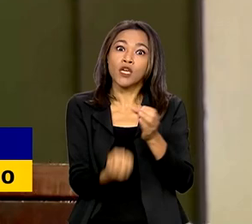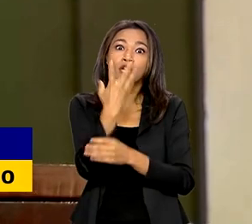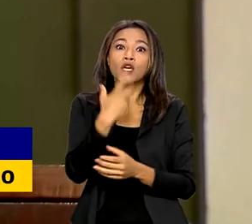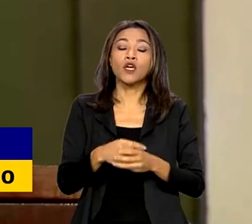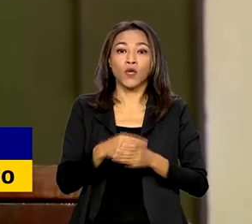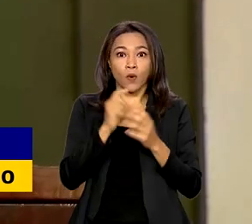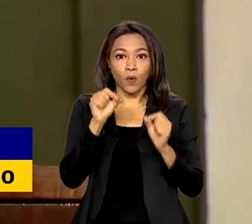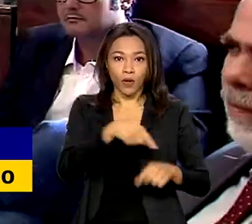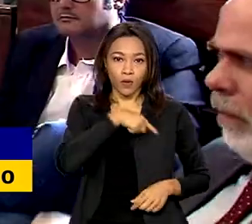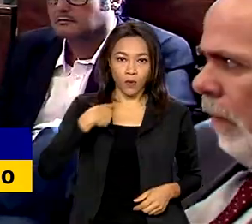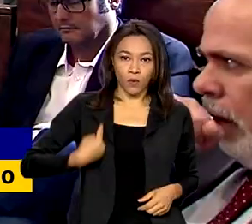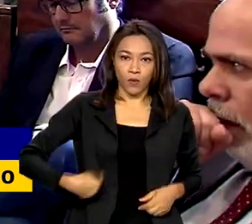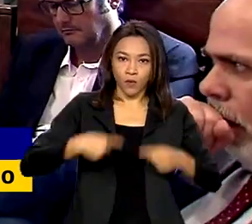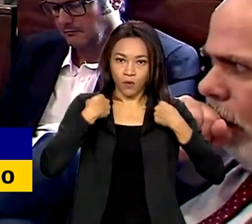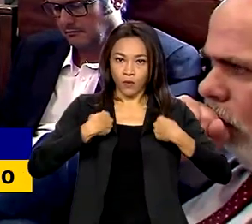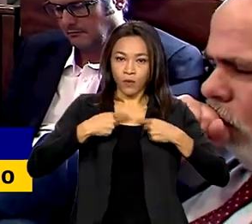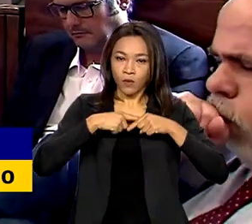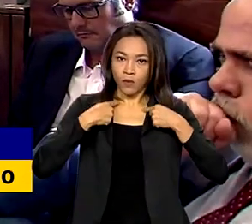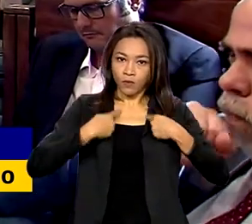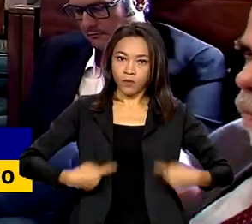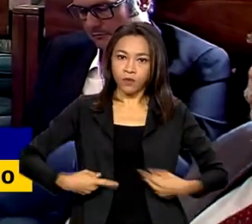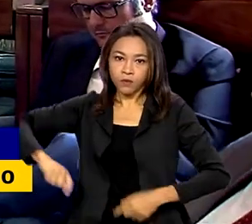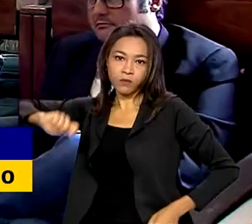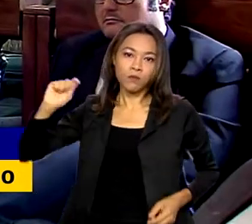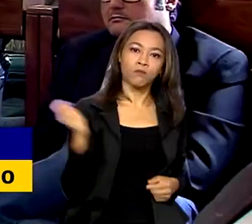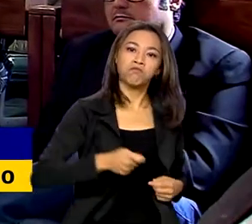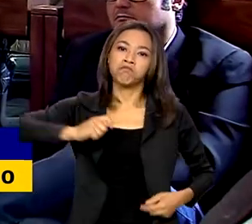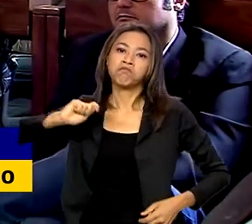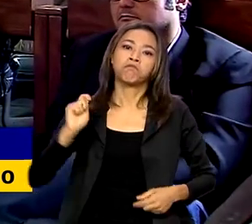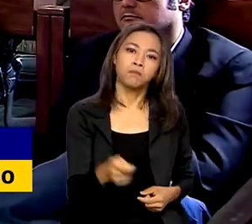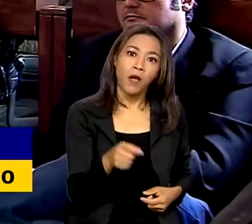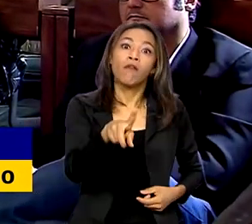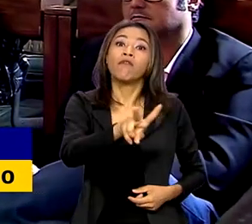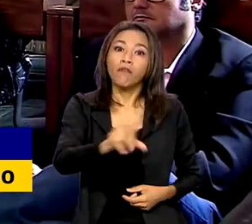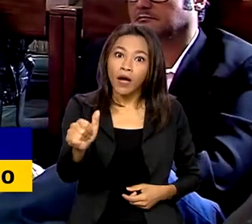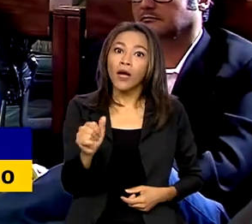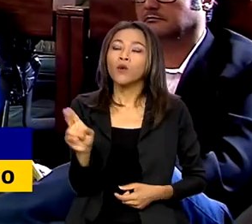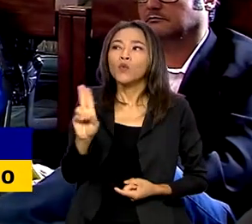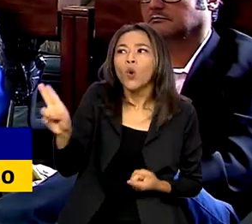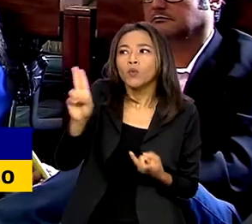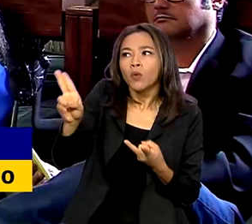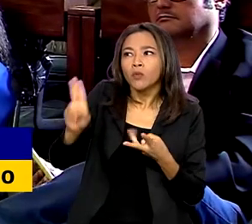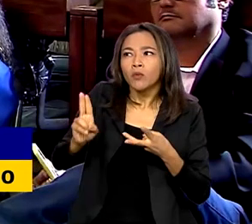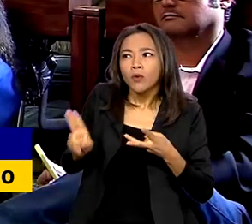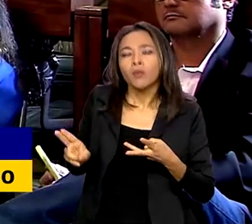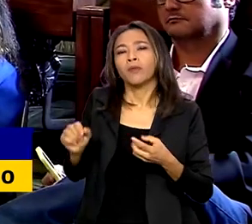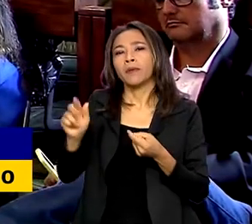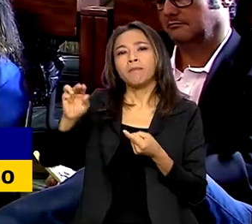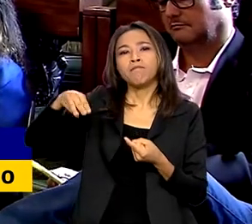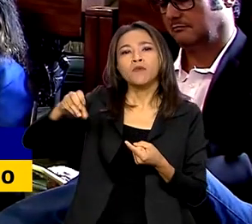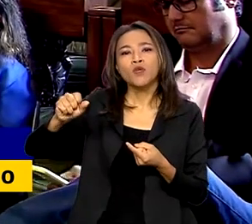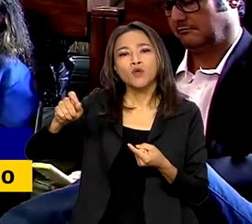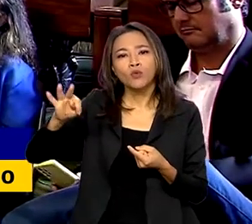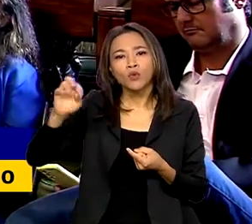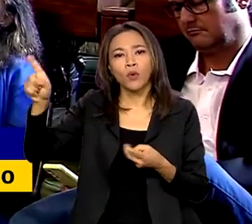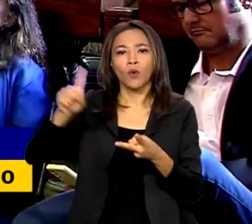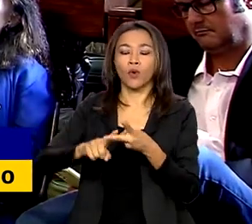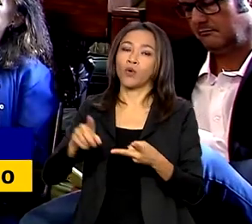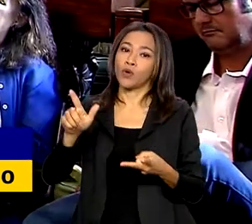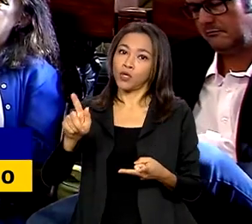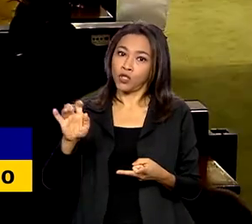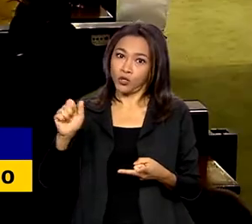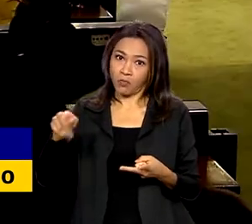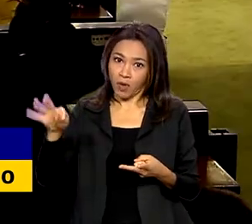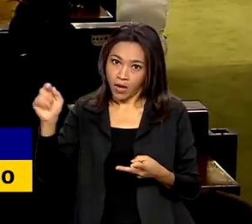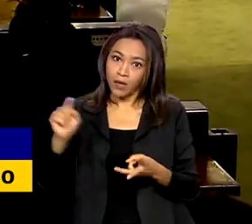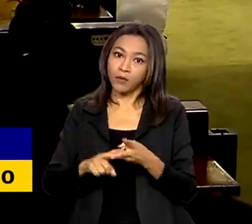tomou duas medidas. Vai recolocar o nome de personalidades negras vivas, como Milton Nascimento, Gilberto Gil e Martim da